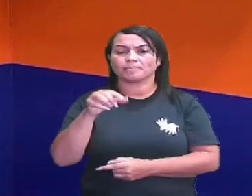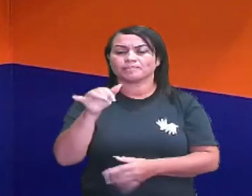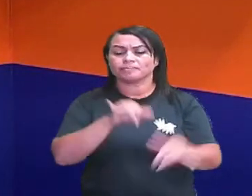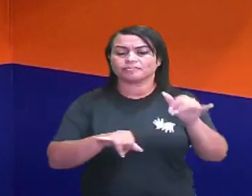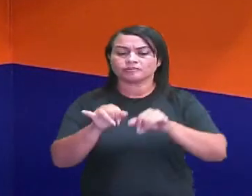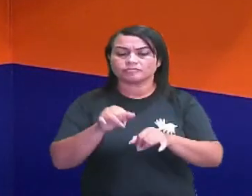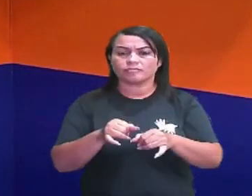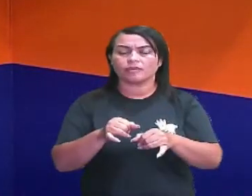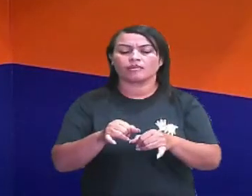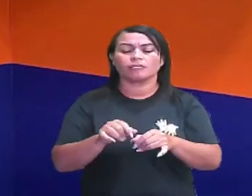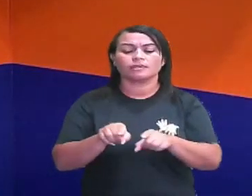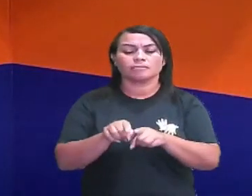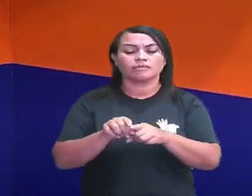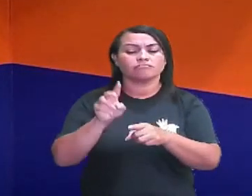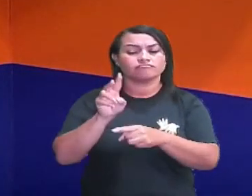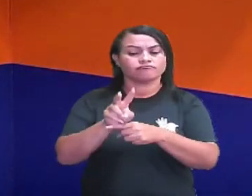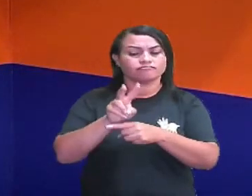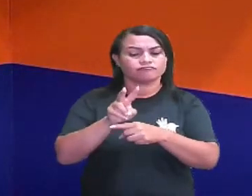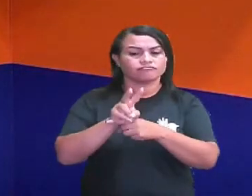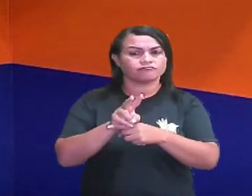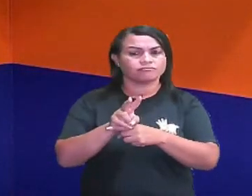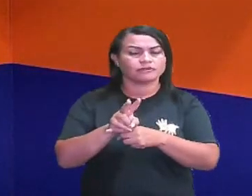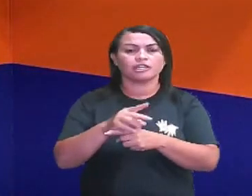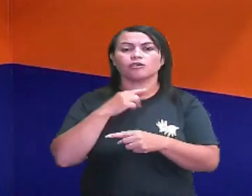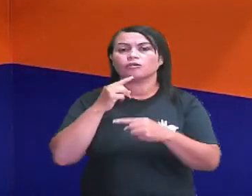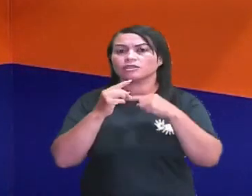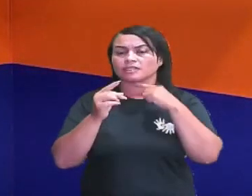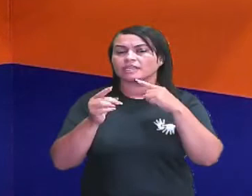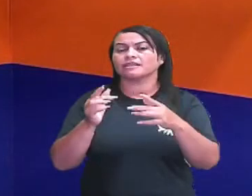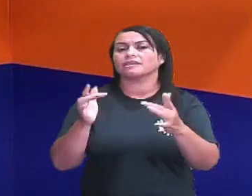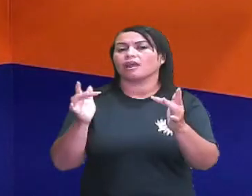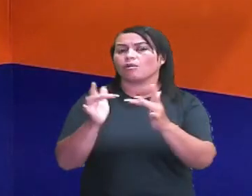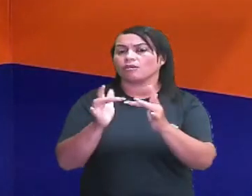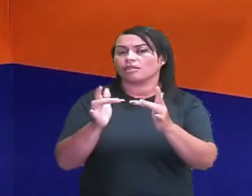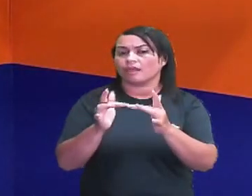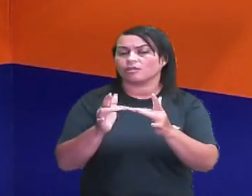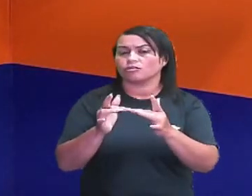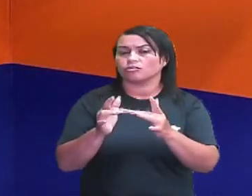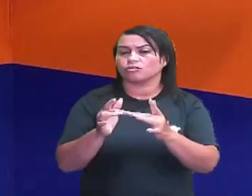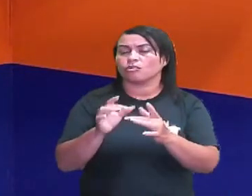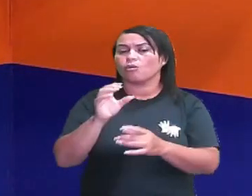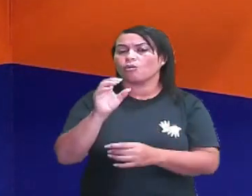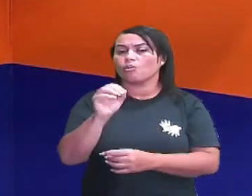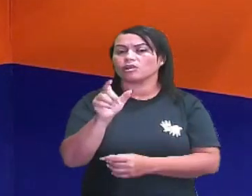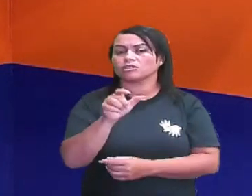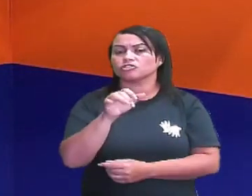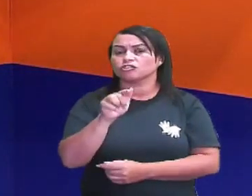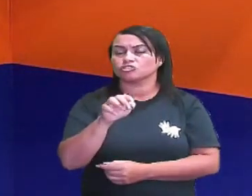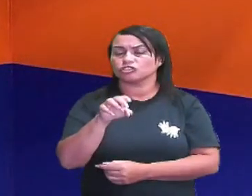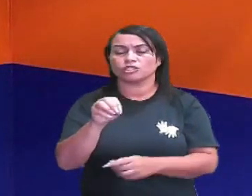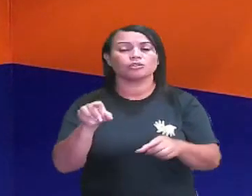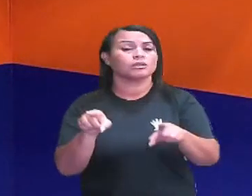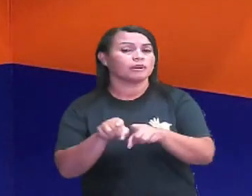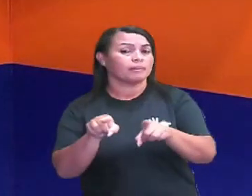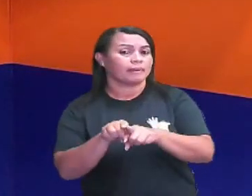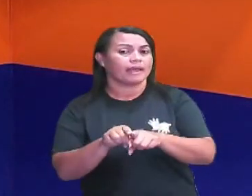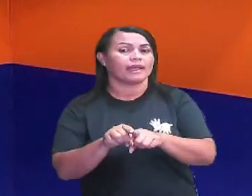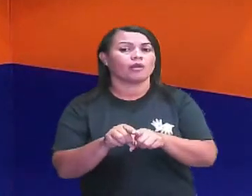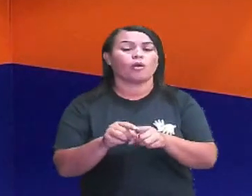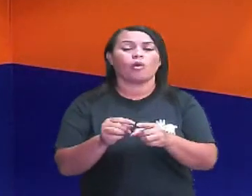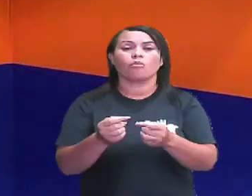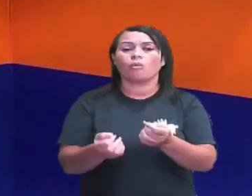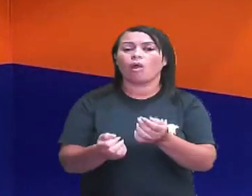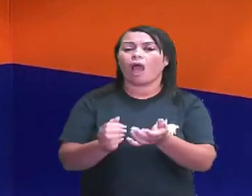impedindo, formando película, que não deixe ela ter contato com o oxigênio. Assim como a espuma também vai formar micelas